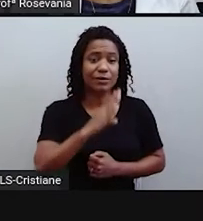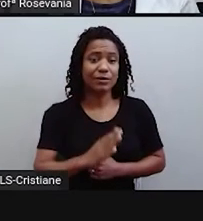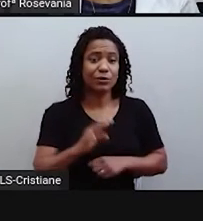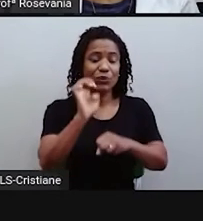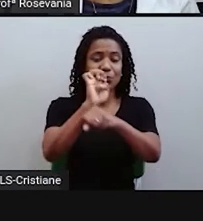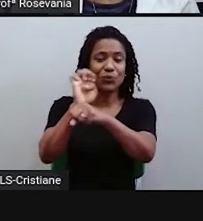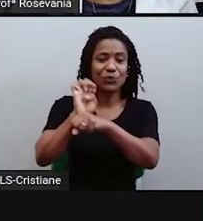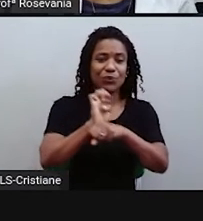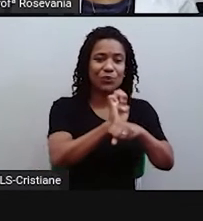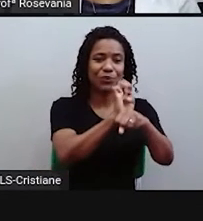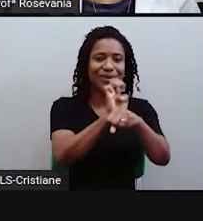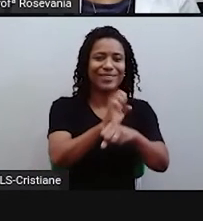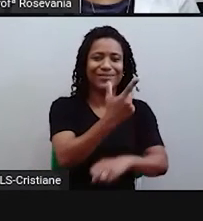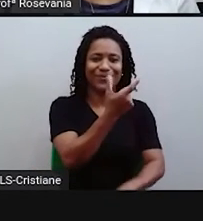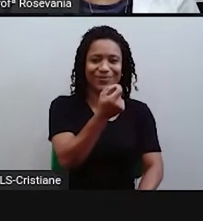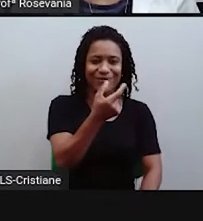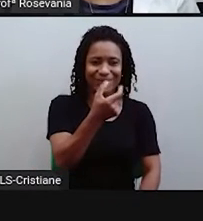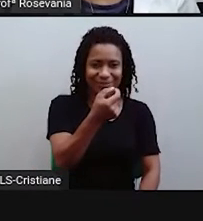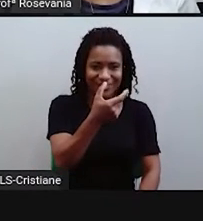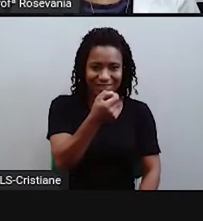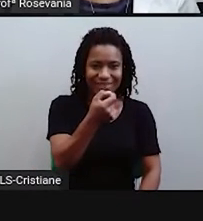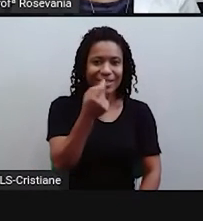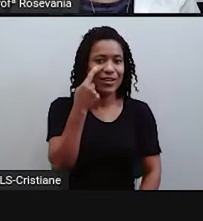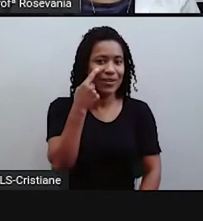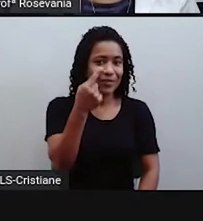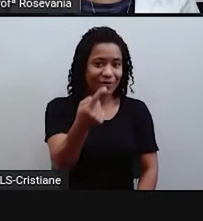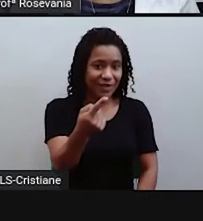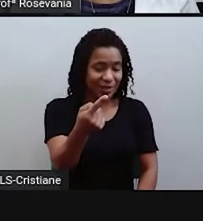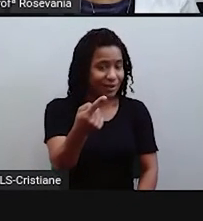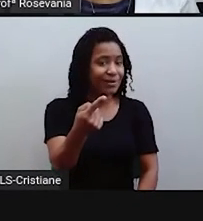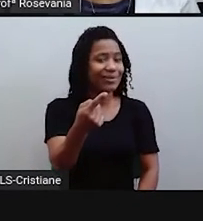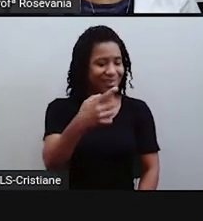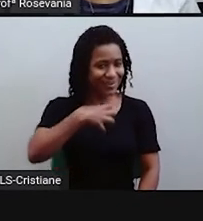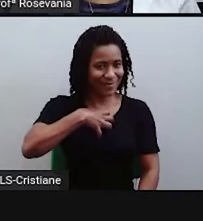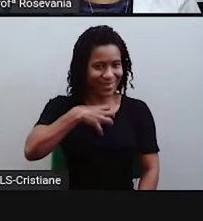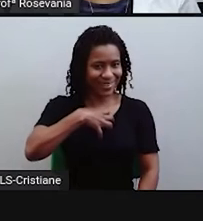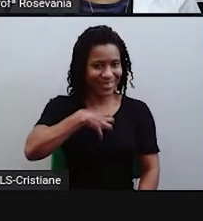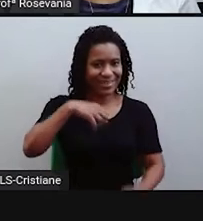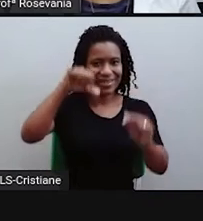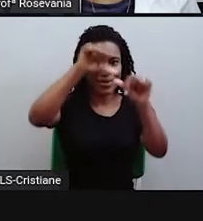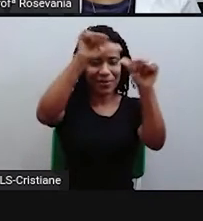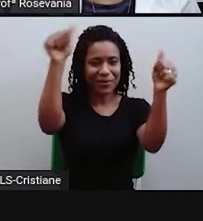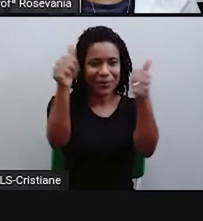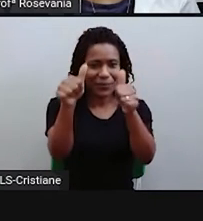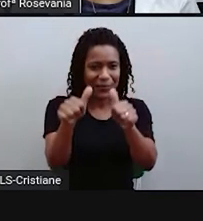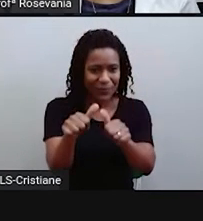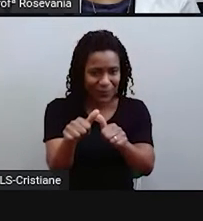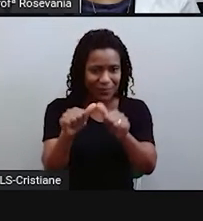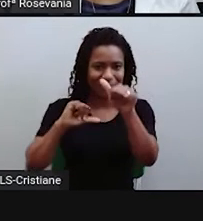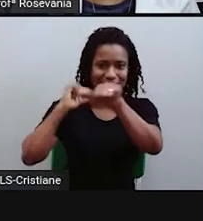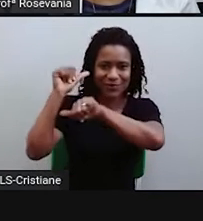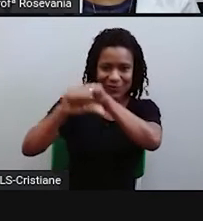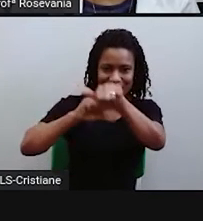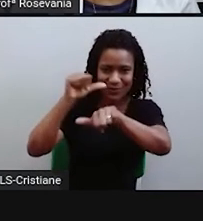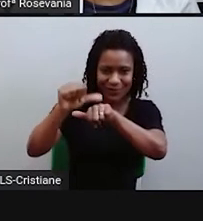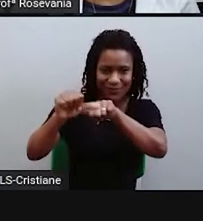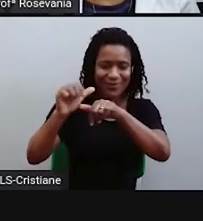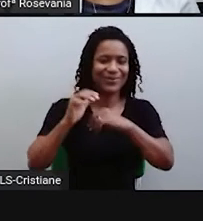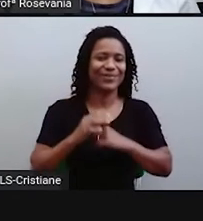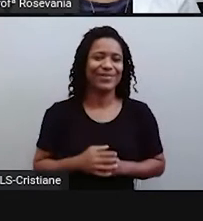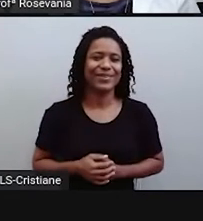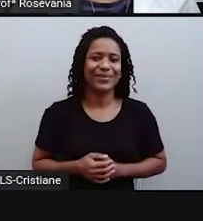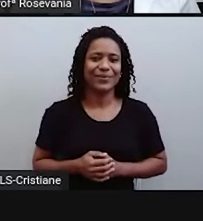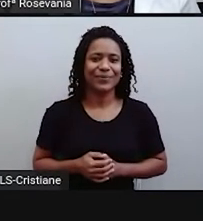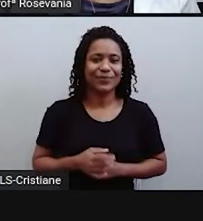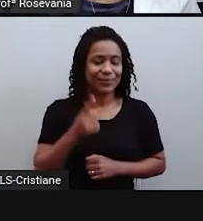Bahia nessa configuração, né? Que a gente tem. Aqui ainda continuava sem dividir, aqui também. Olha, já apareceu